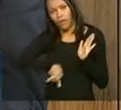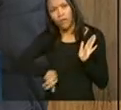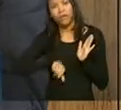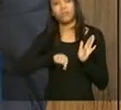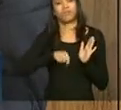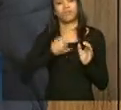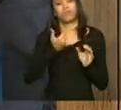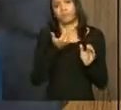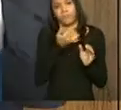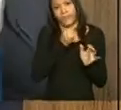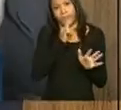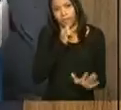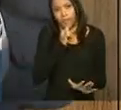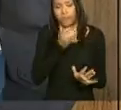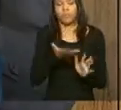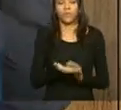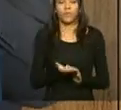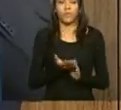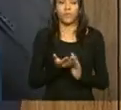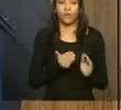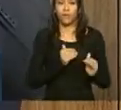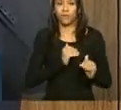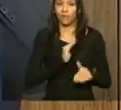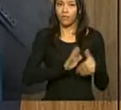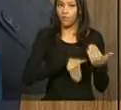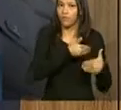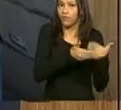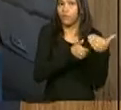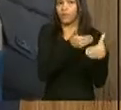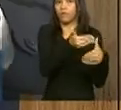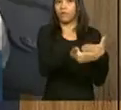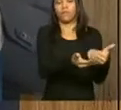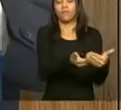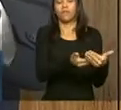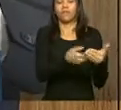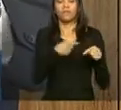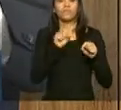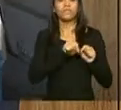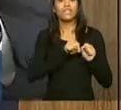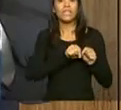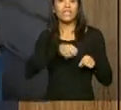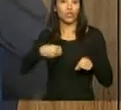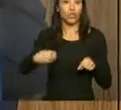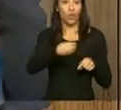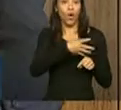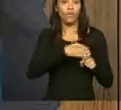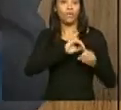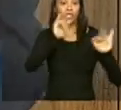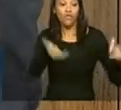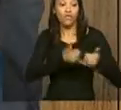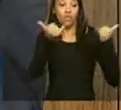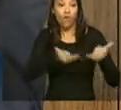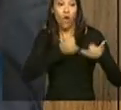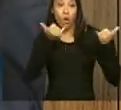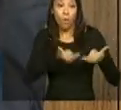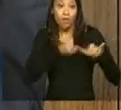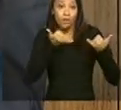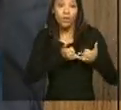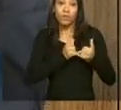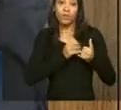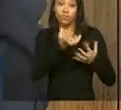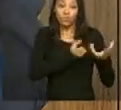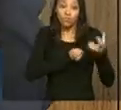Por exemplo, o desenvolvimento de novos dados harmonizados sobre projetos de